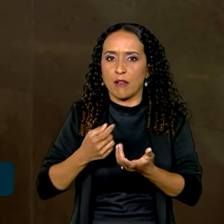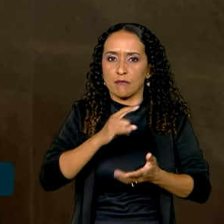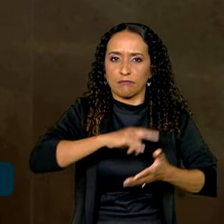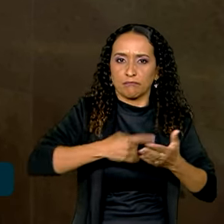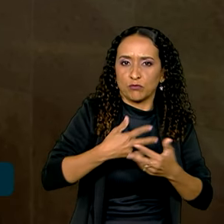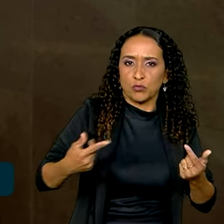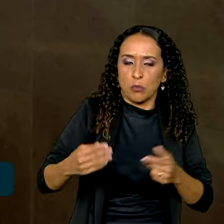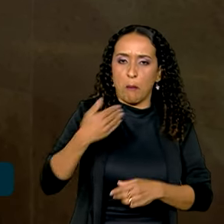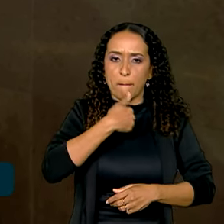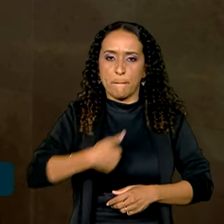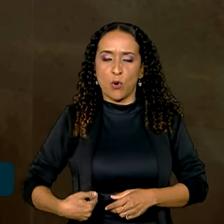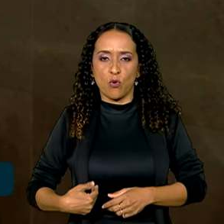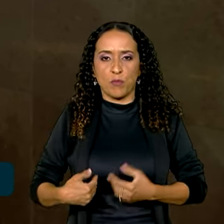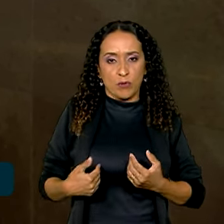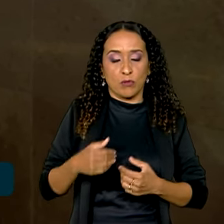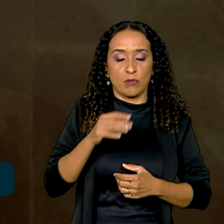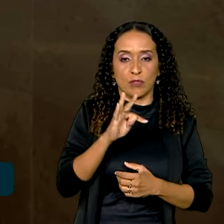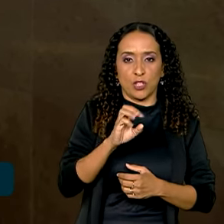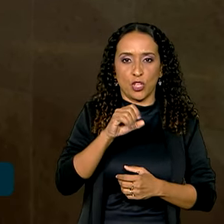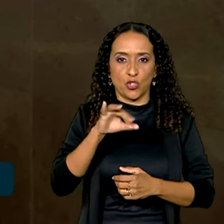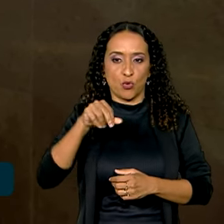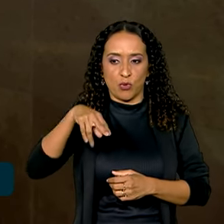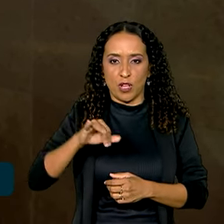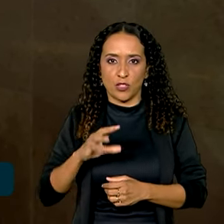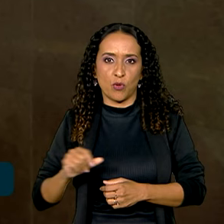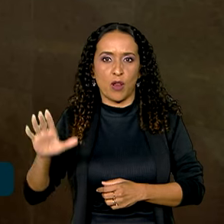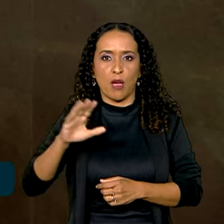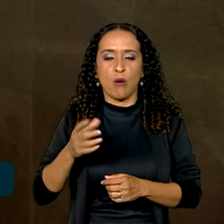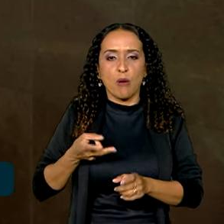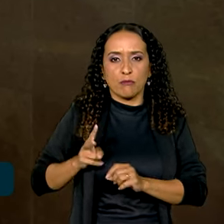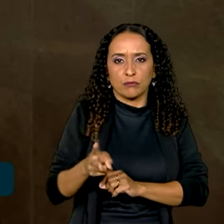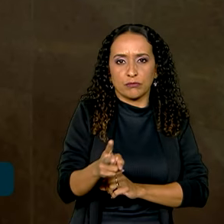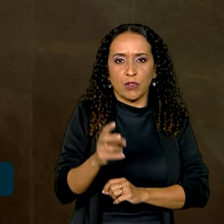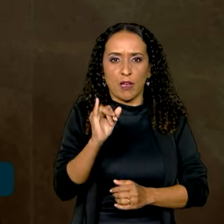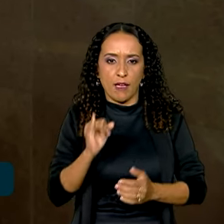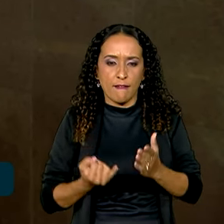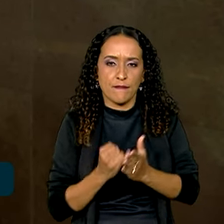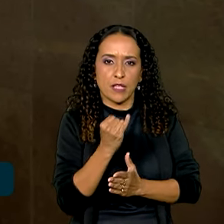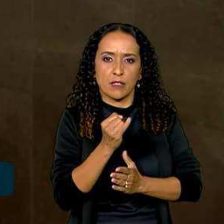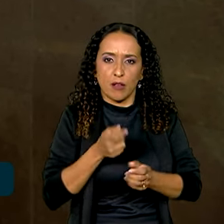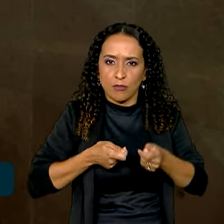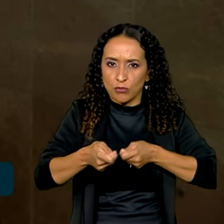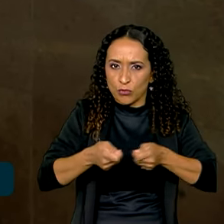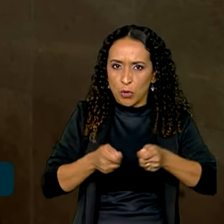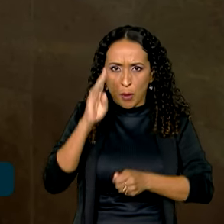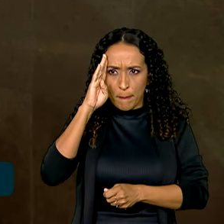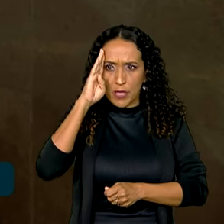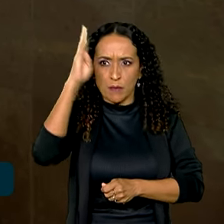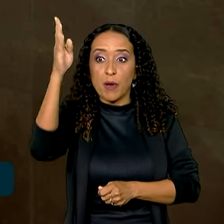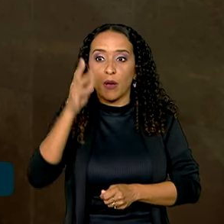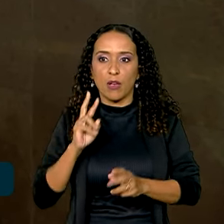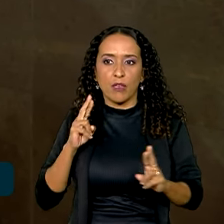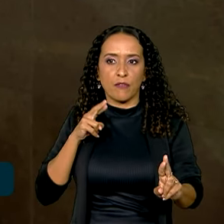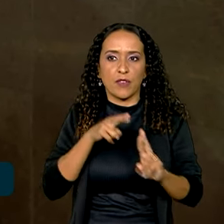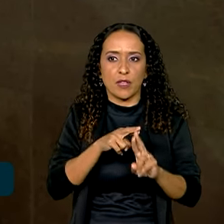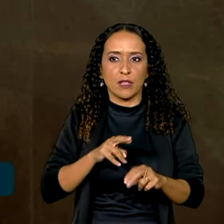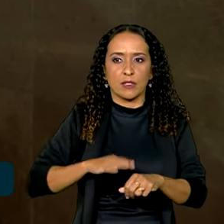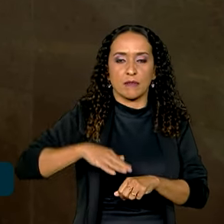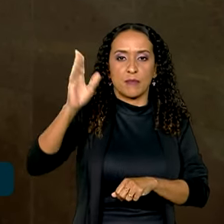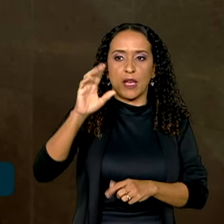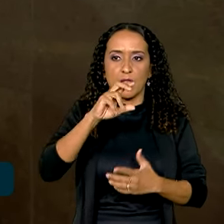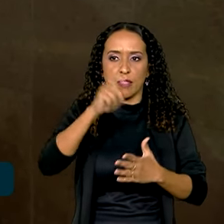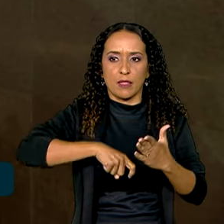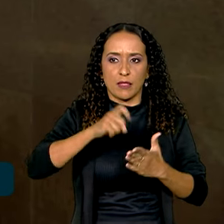públicos emitidos pelo Tesouro Nacional para manter a inflação sob controle e é a principal referência para as demais taxas da